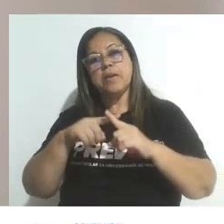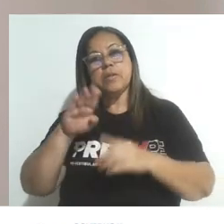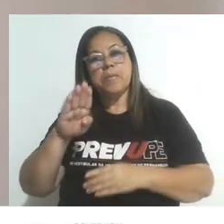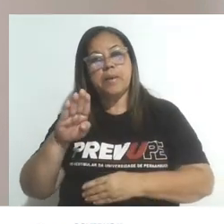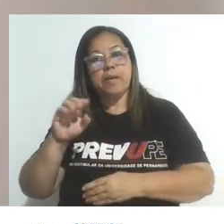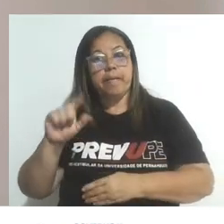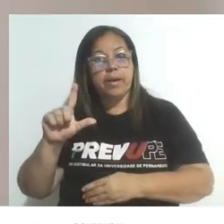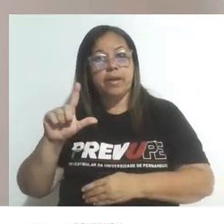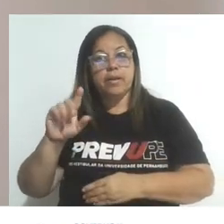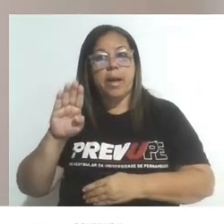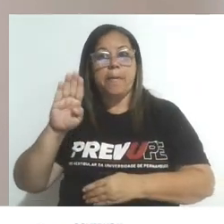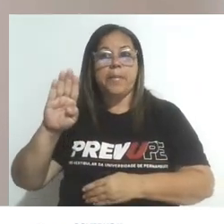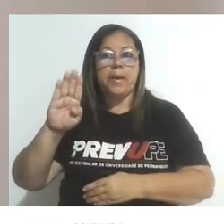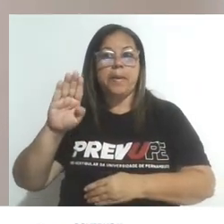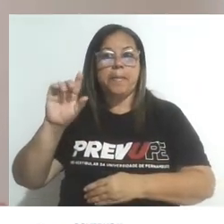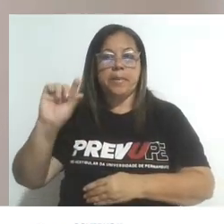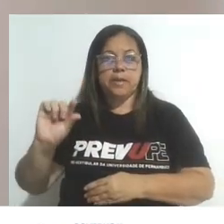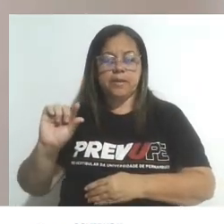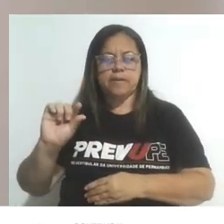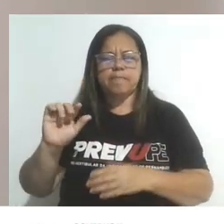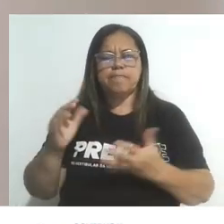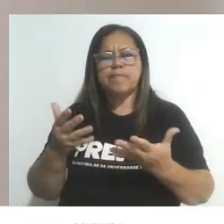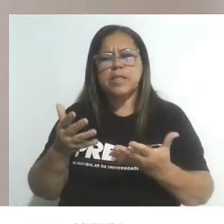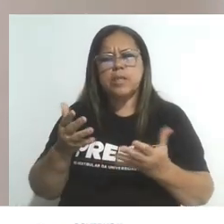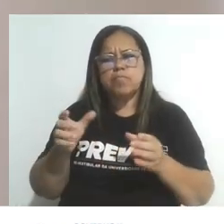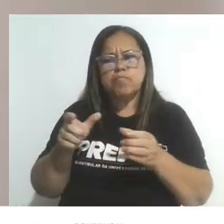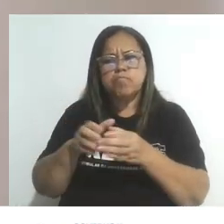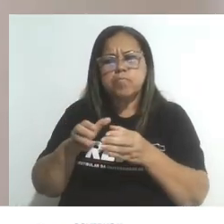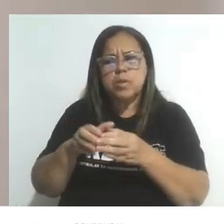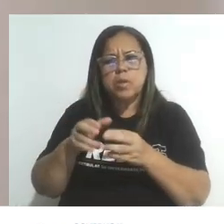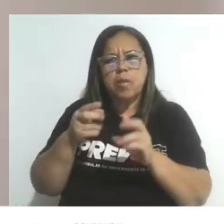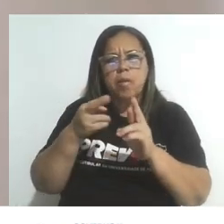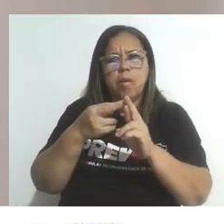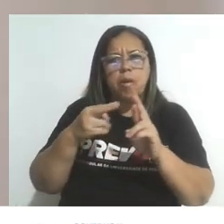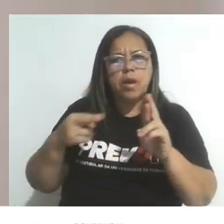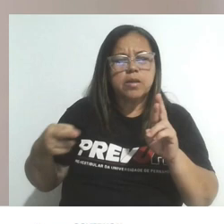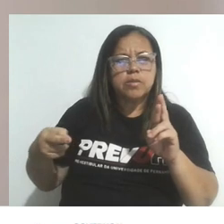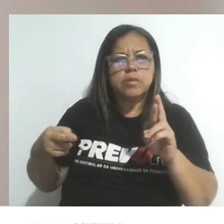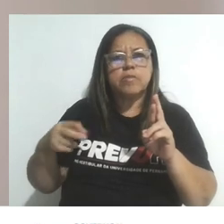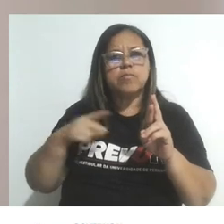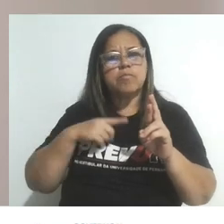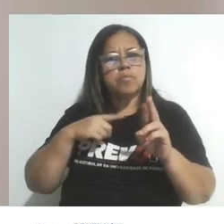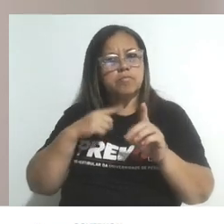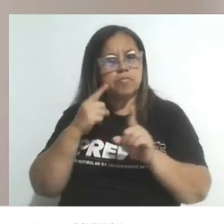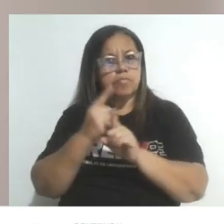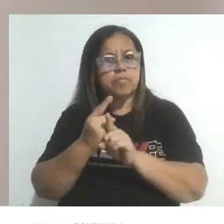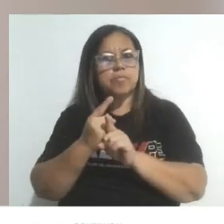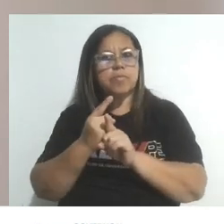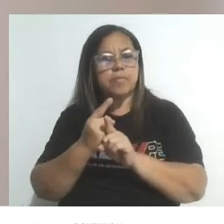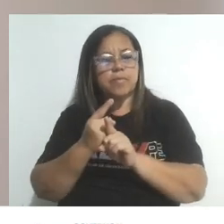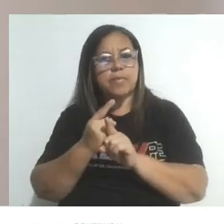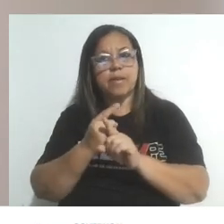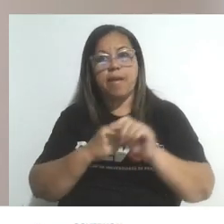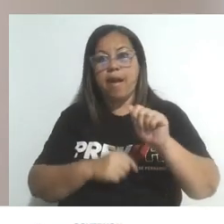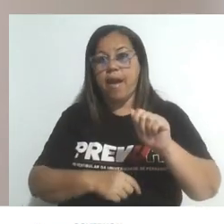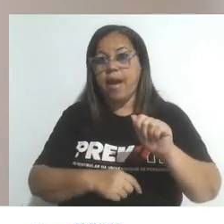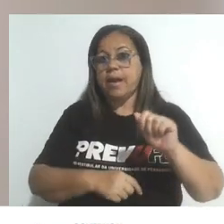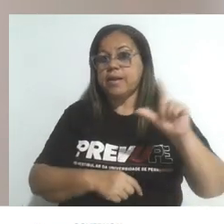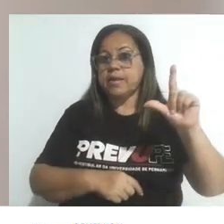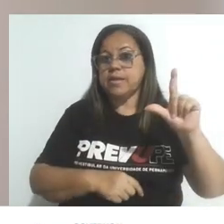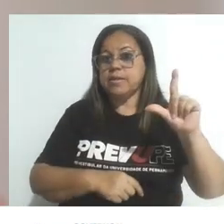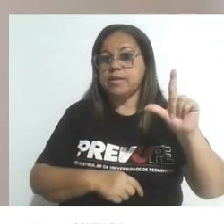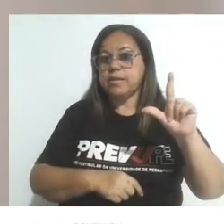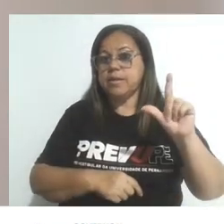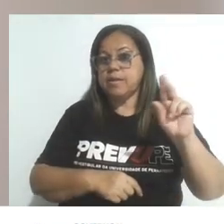pelas concentrações dos reagentes elevados aos seus coeficientes estequiométricos. A grande elevado a A